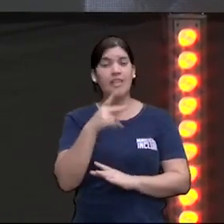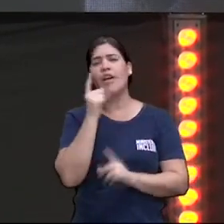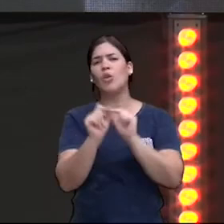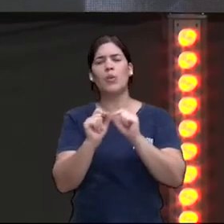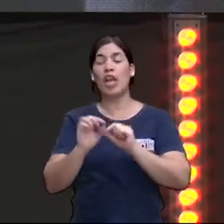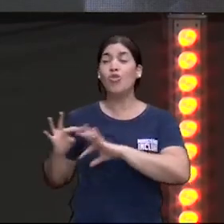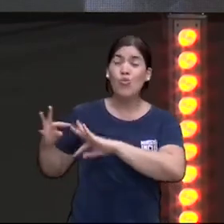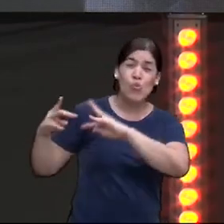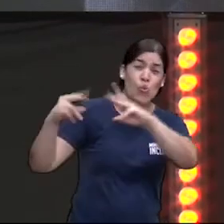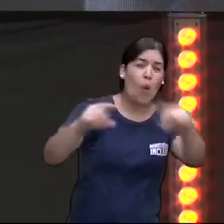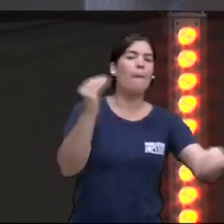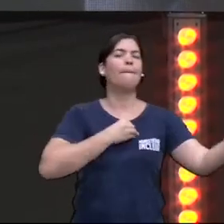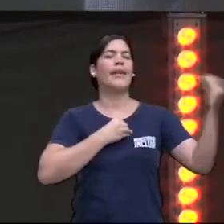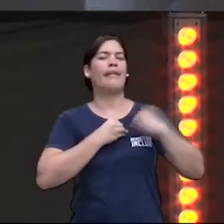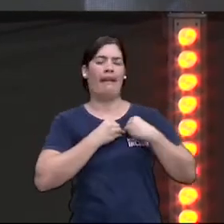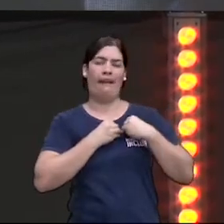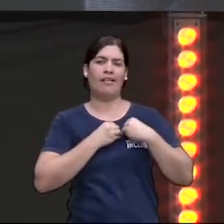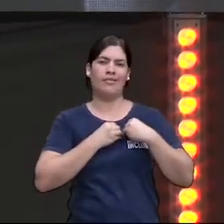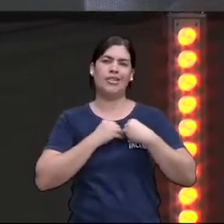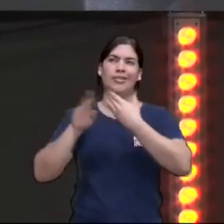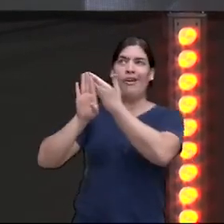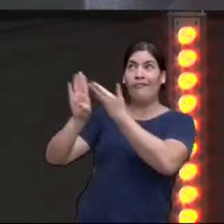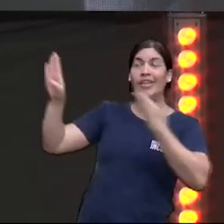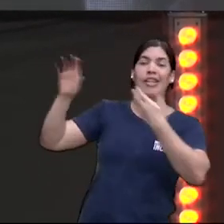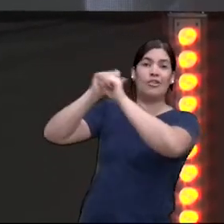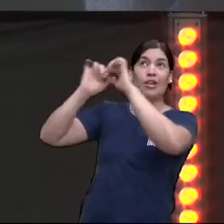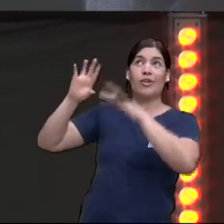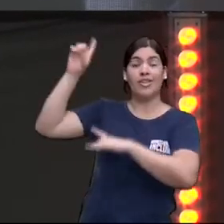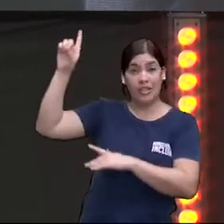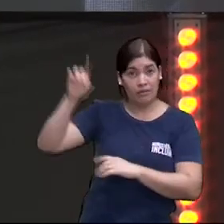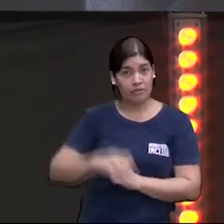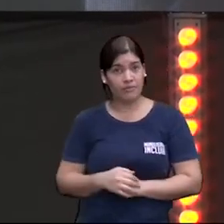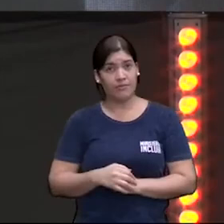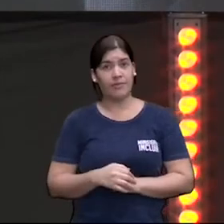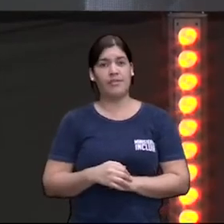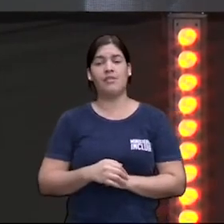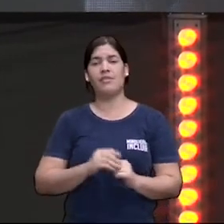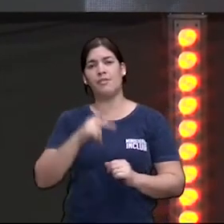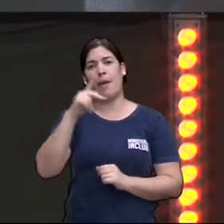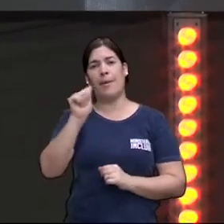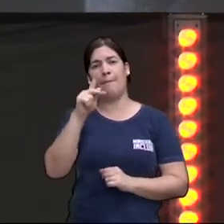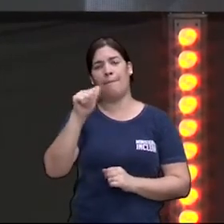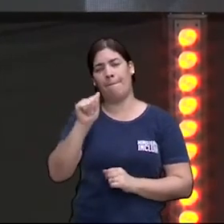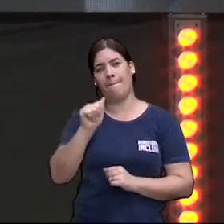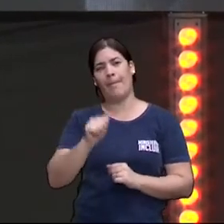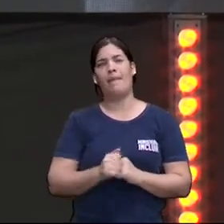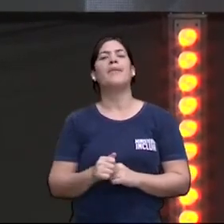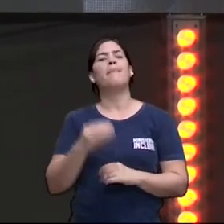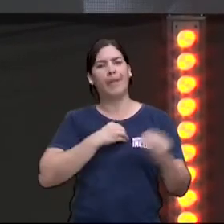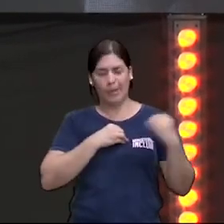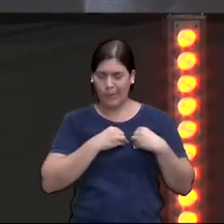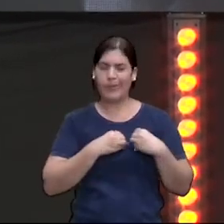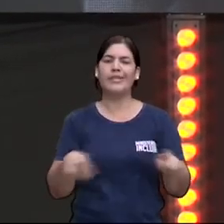destituídos da glória de Deus. O Papa Francisco pecou. O pastor Billy Graham,